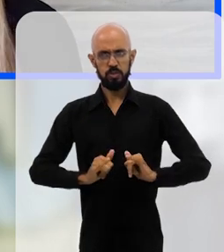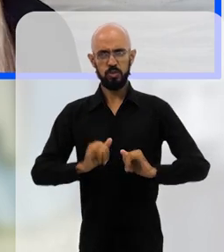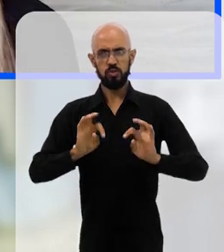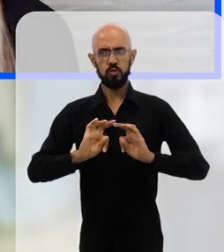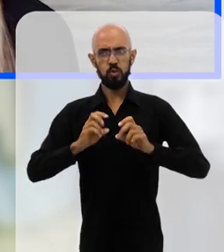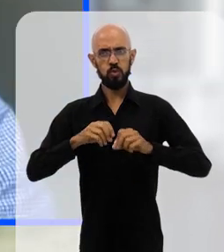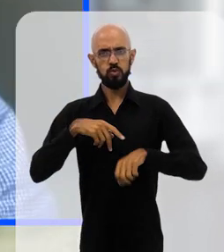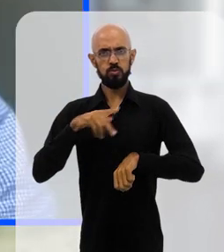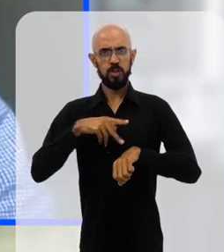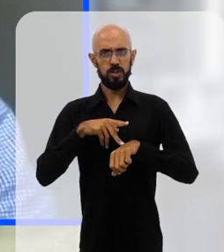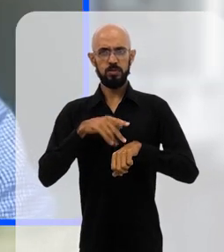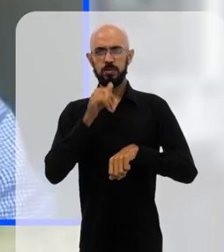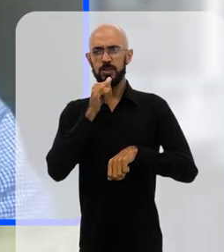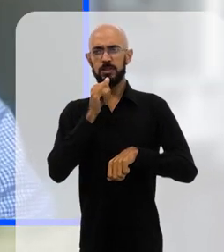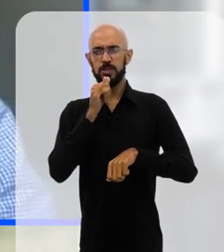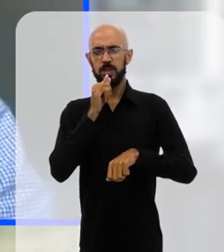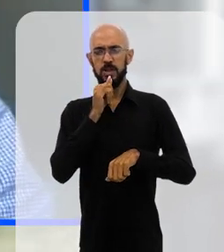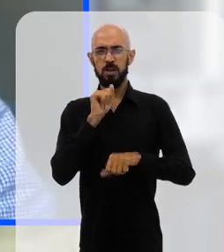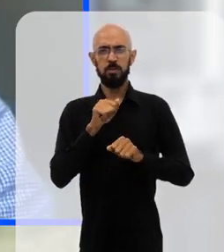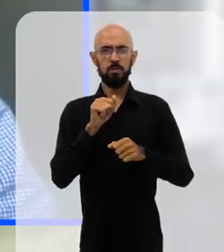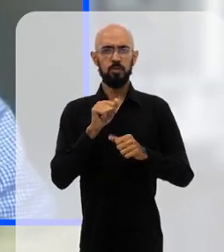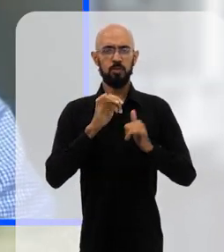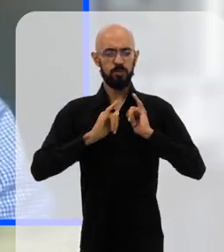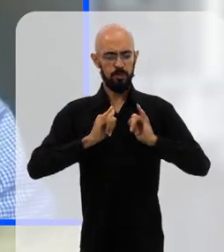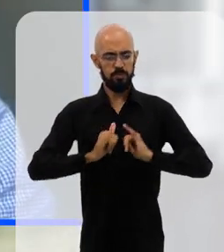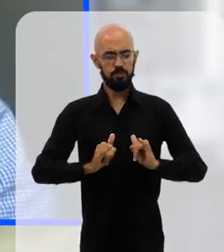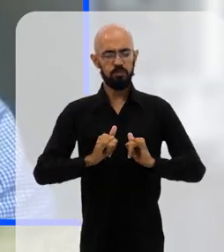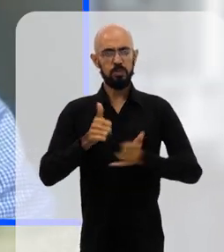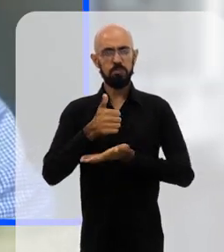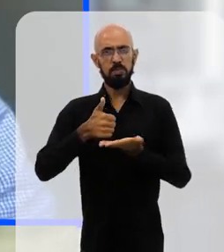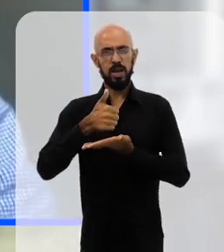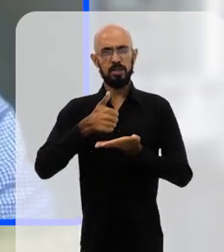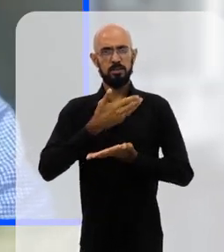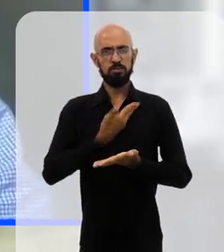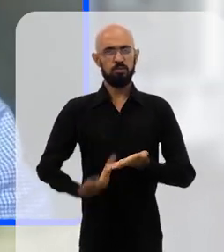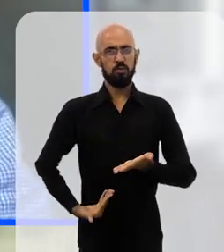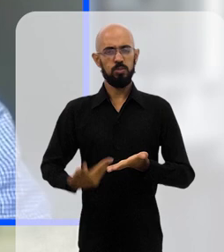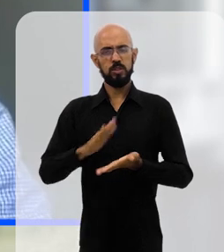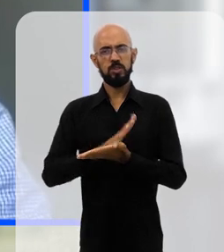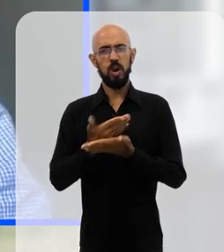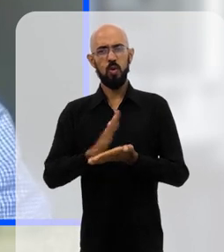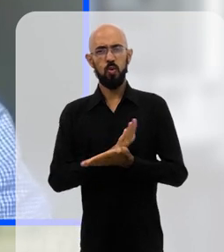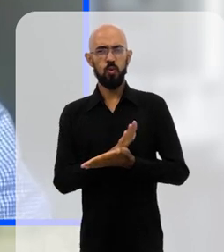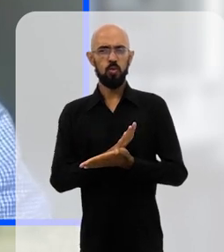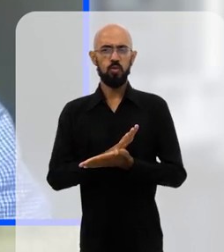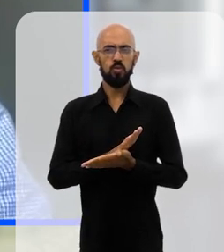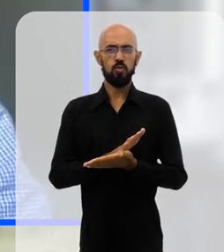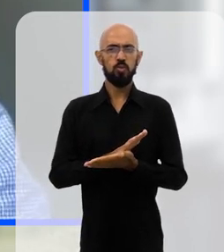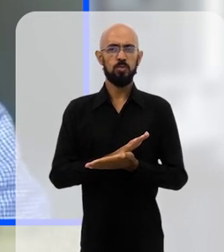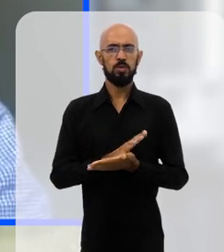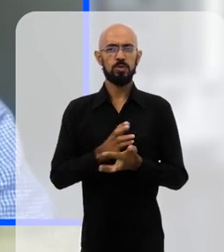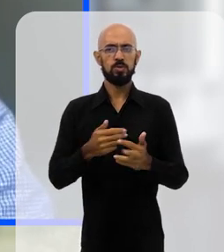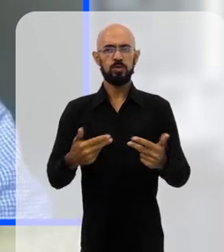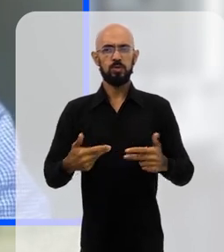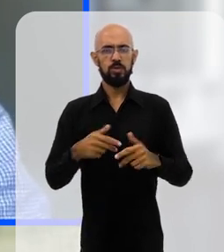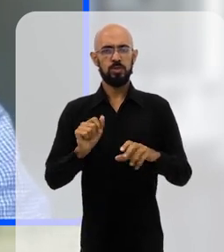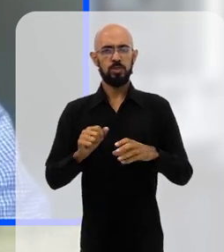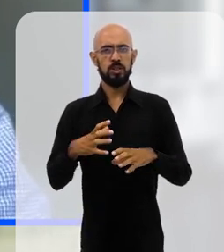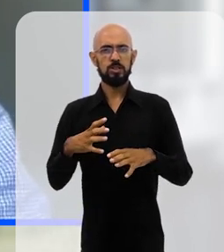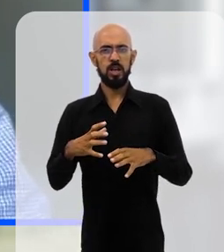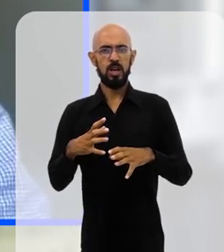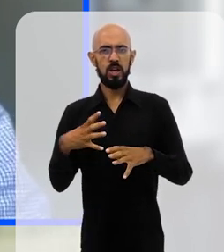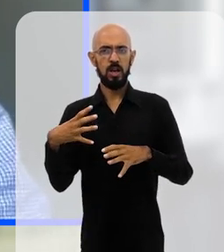países, utilizando, por exemplo, dados de bases públicas e alguns levantamentos importantes relacionados à